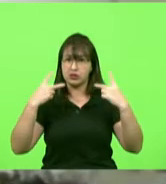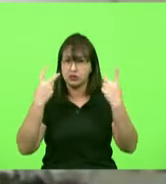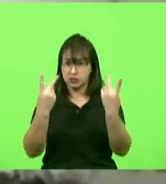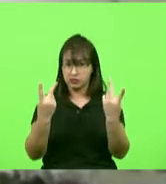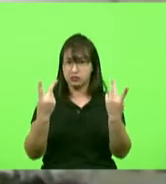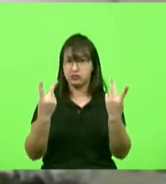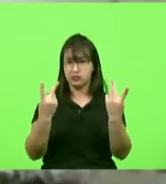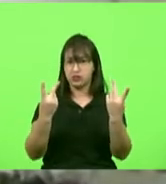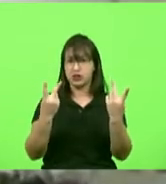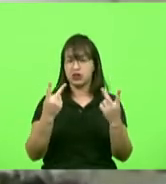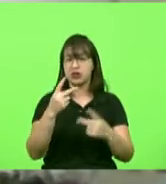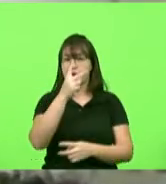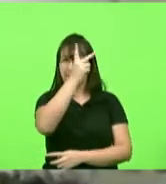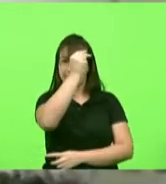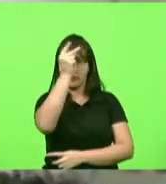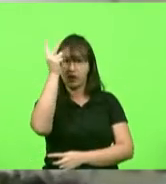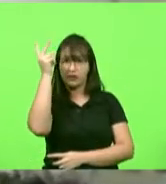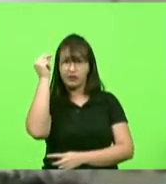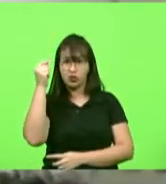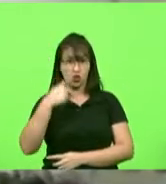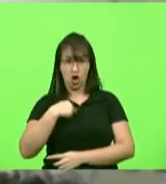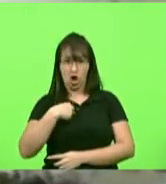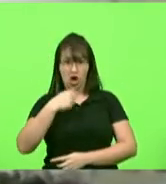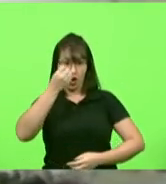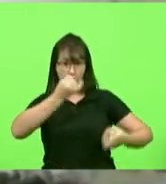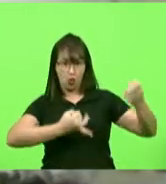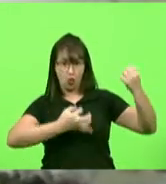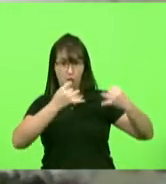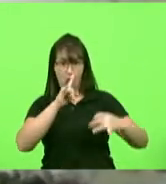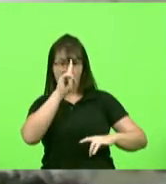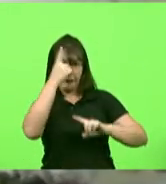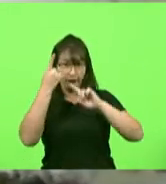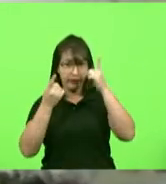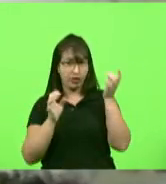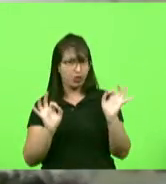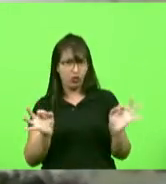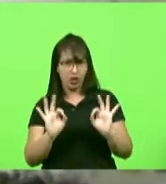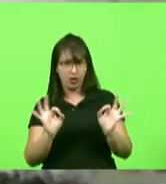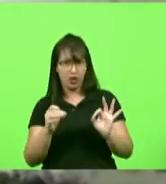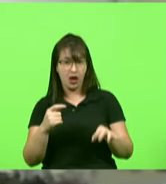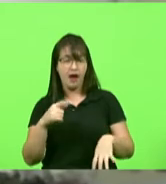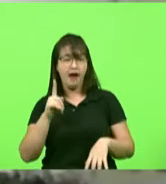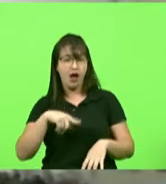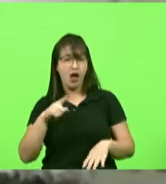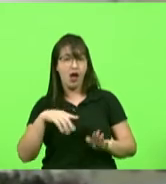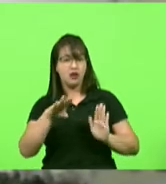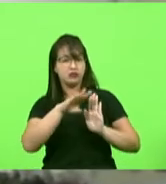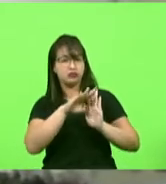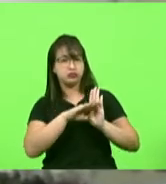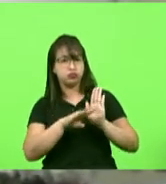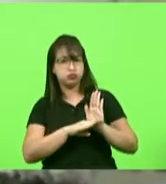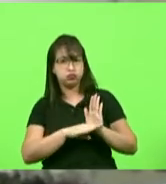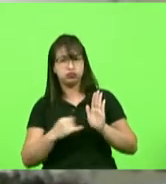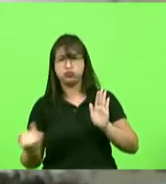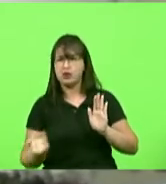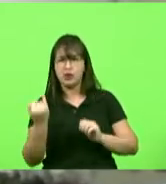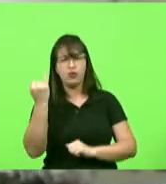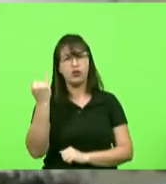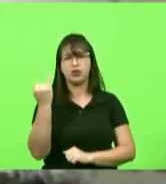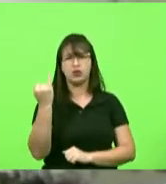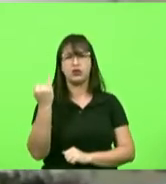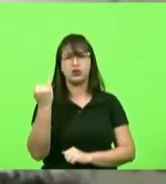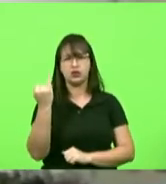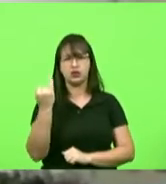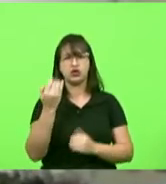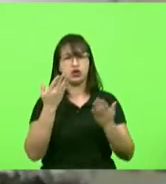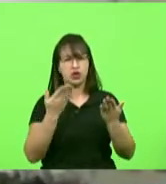prefeitura não é a deputada Luciane que está inventando são medidas fundamentais e que deram